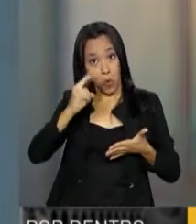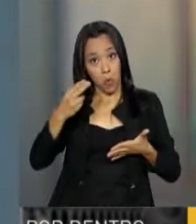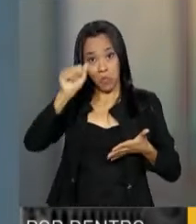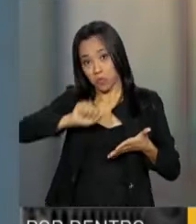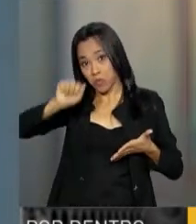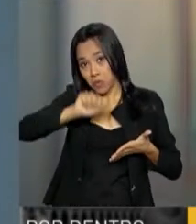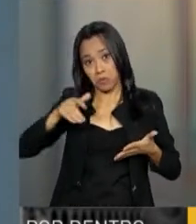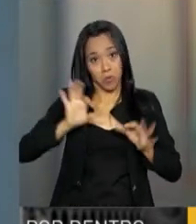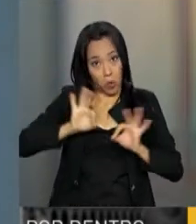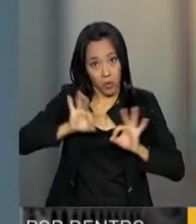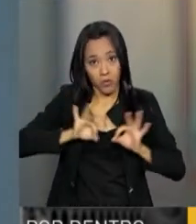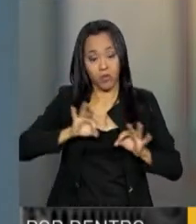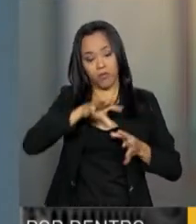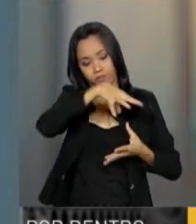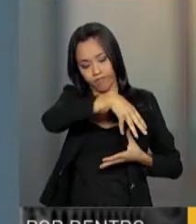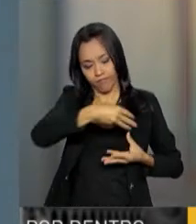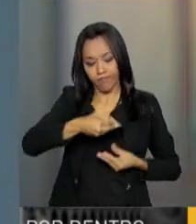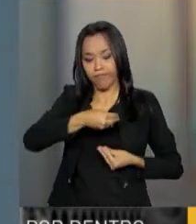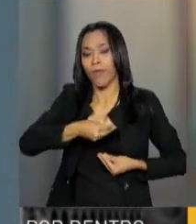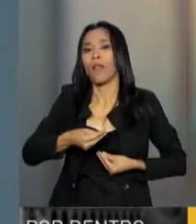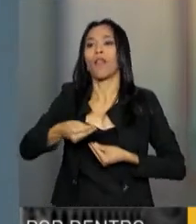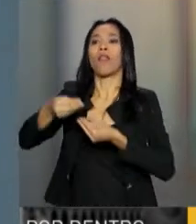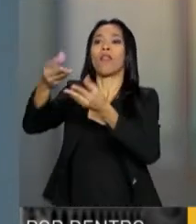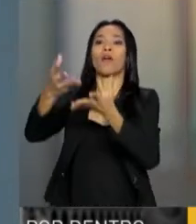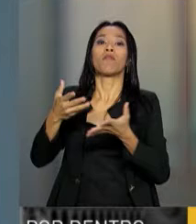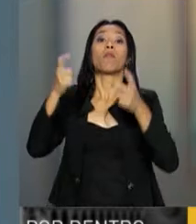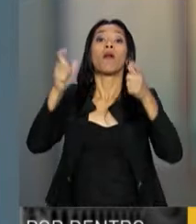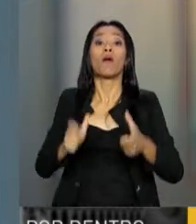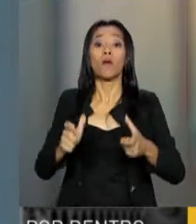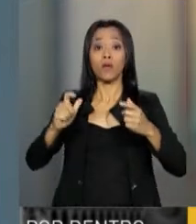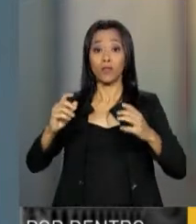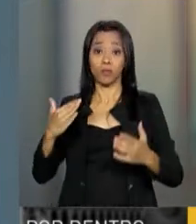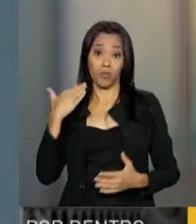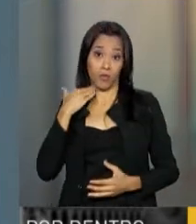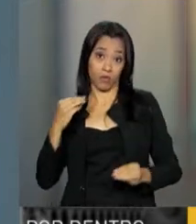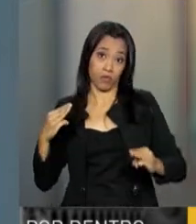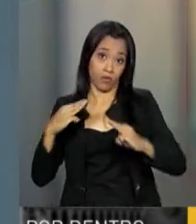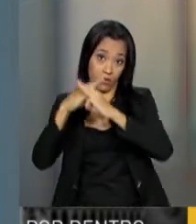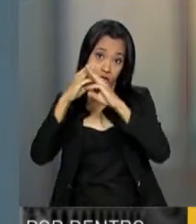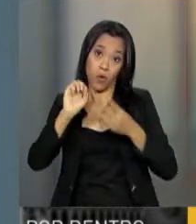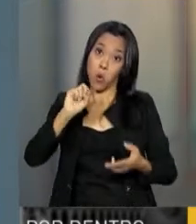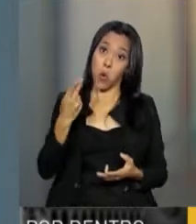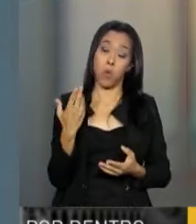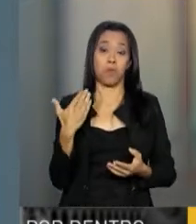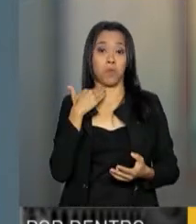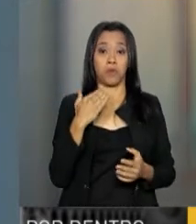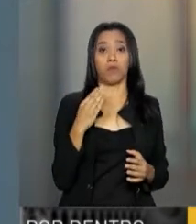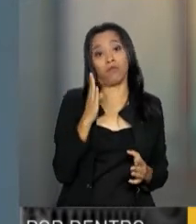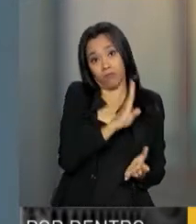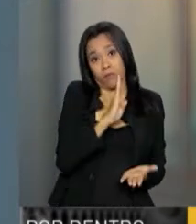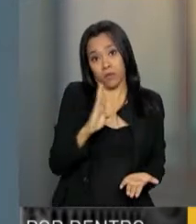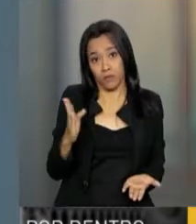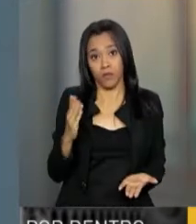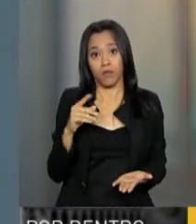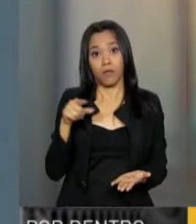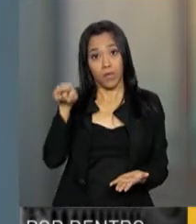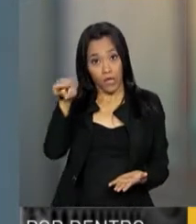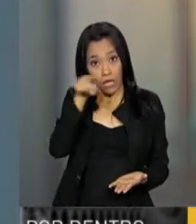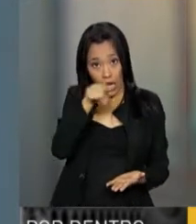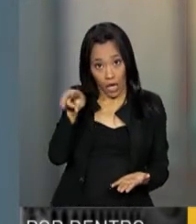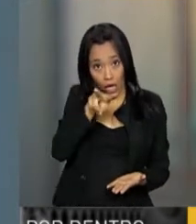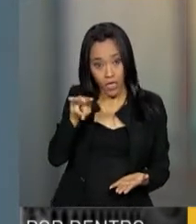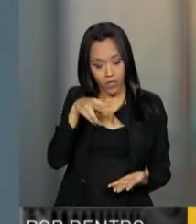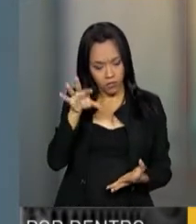organizadora encaminhados à Caixa Econômica Federal ou ao Banco do Brasil para que eles façam uma